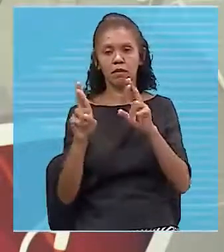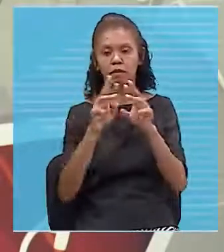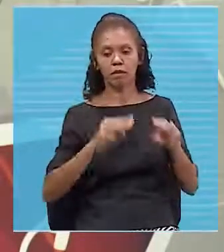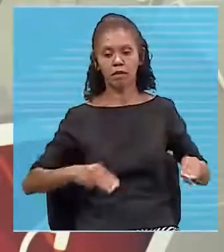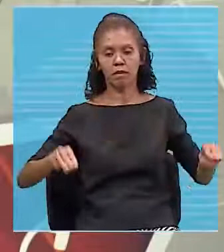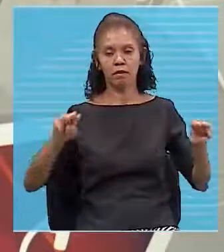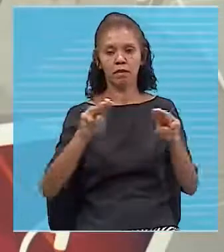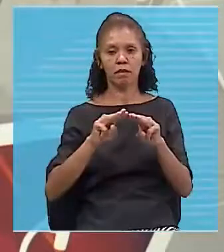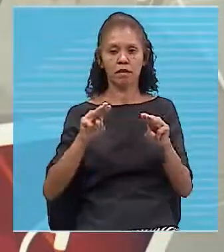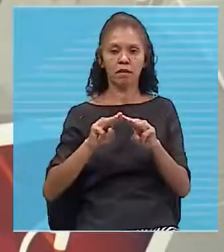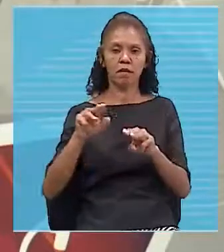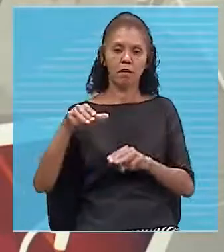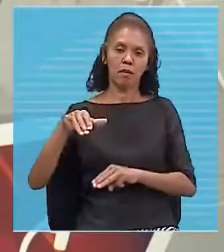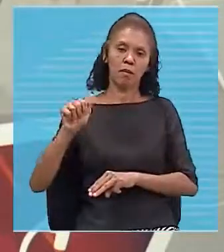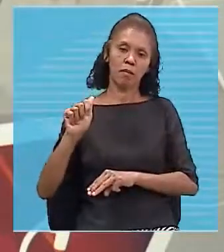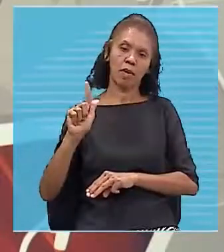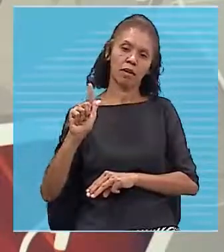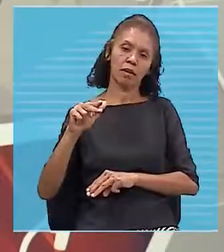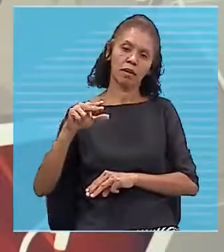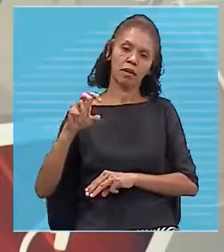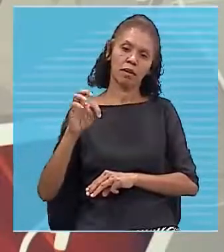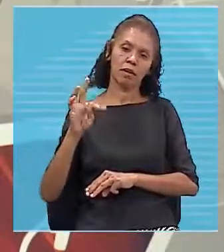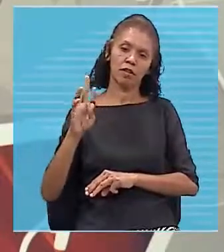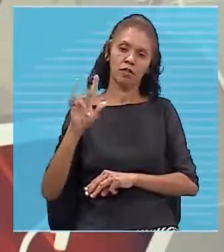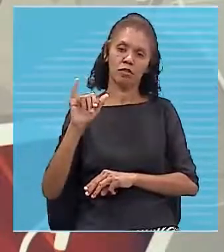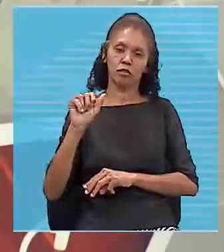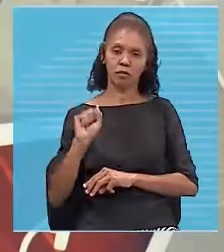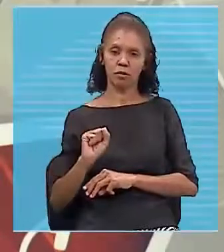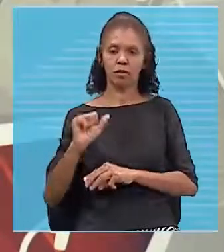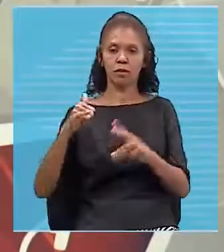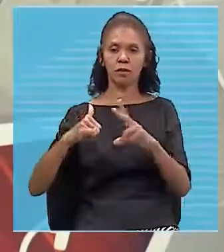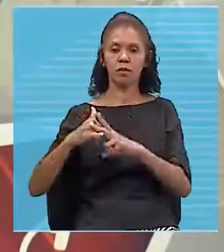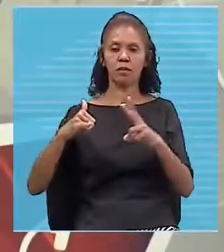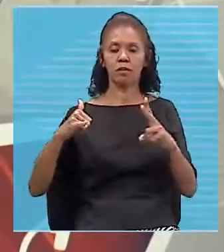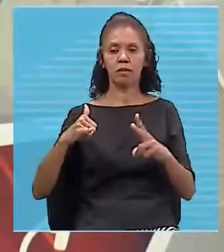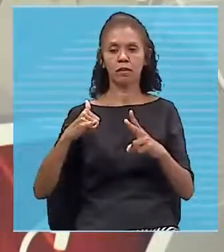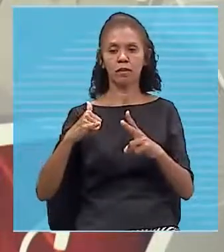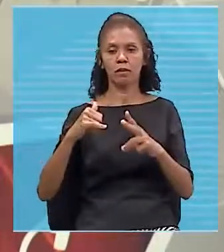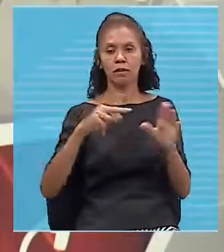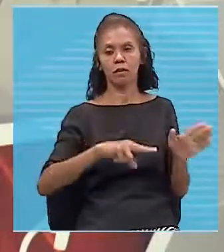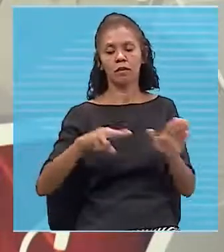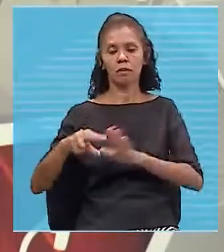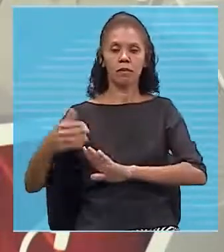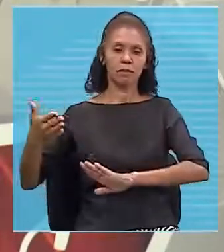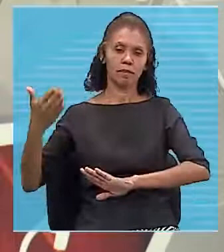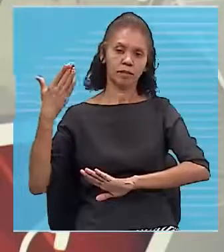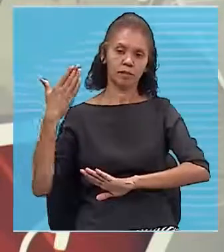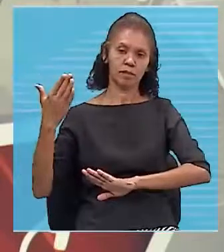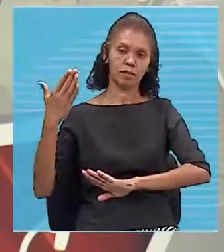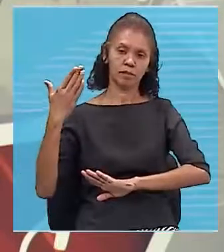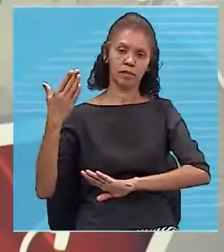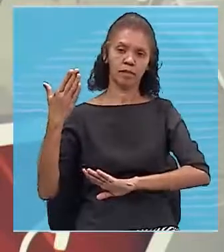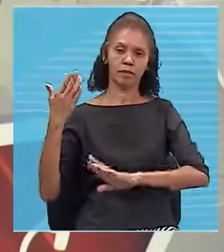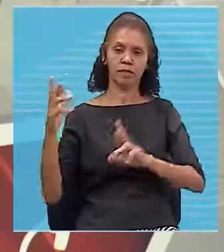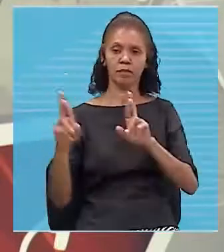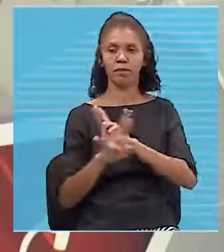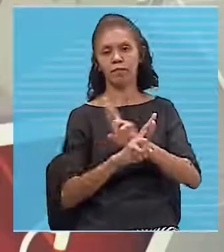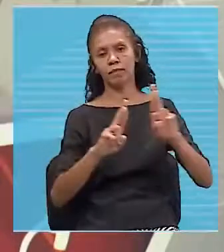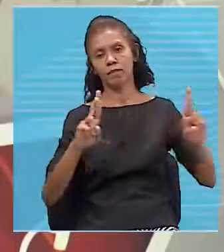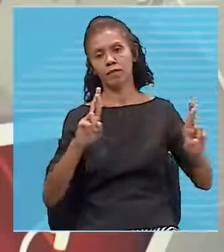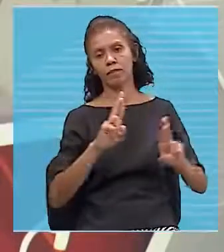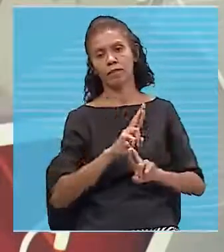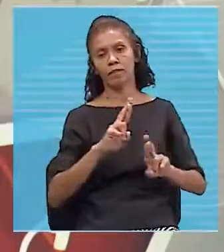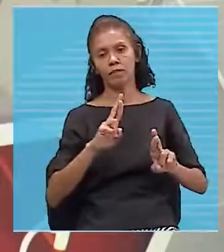retorno de aulas aqui do Canal Educação e desde a semana passada a gente relaciona